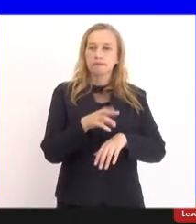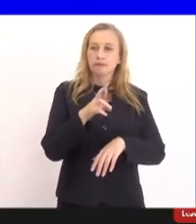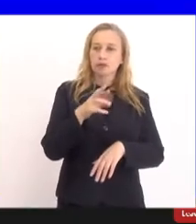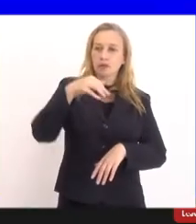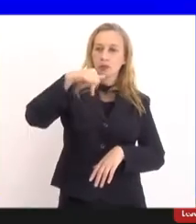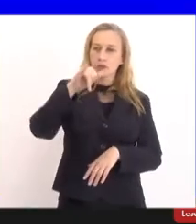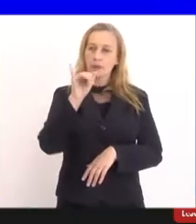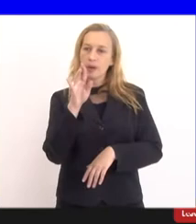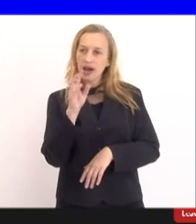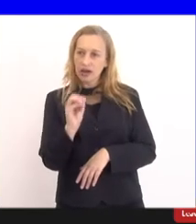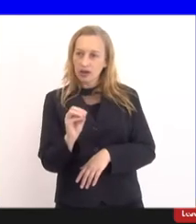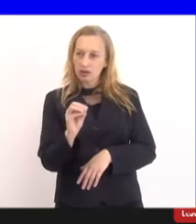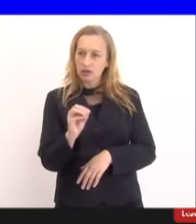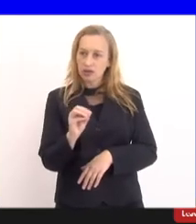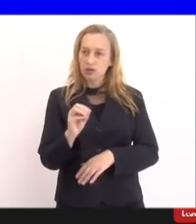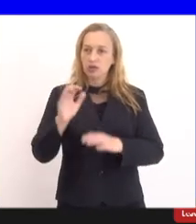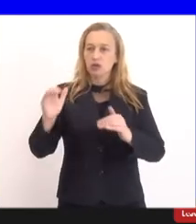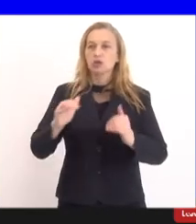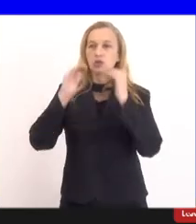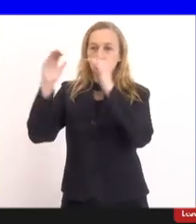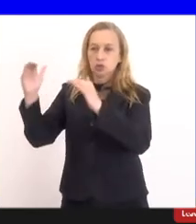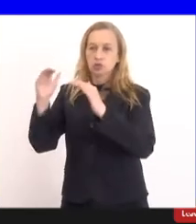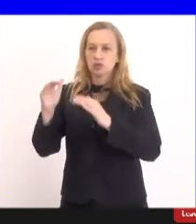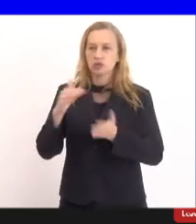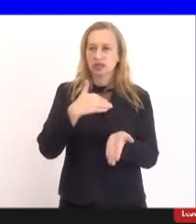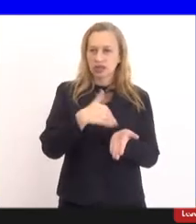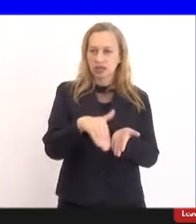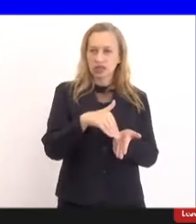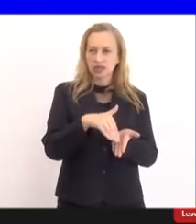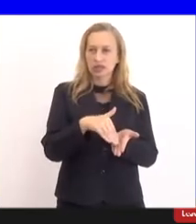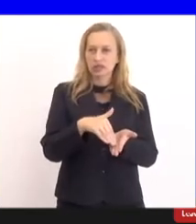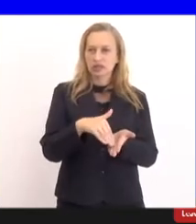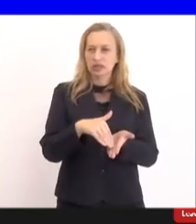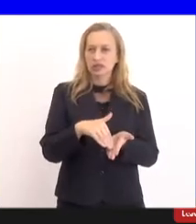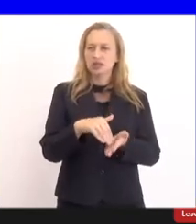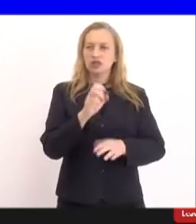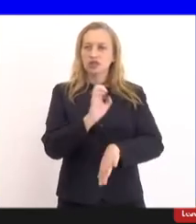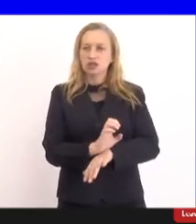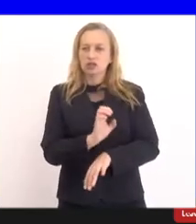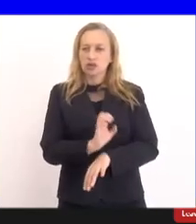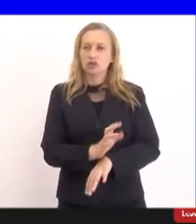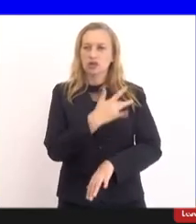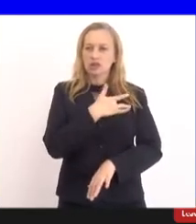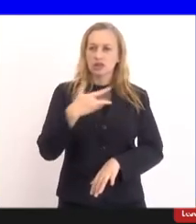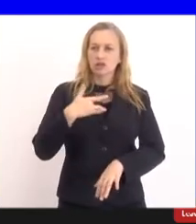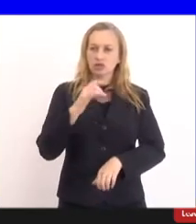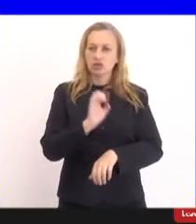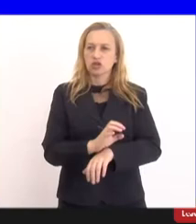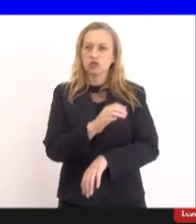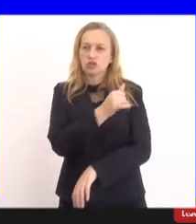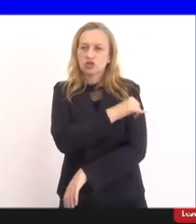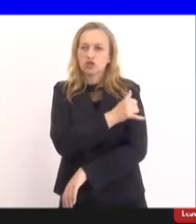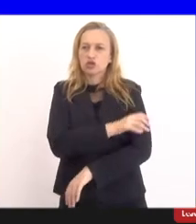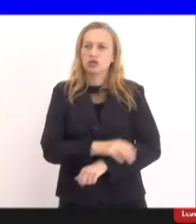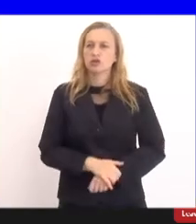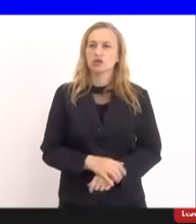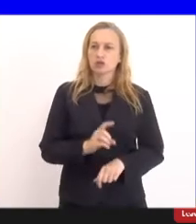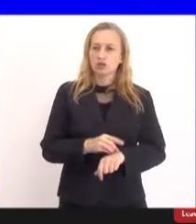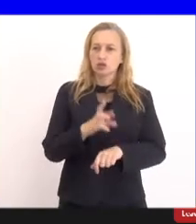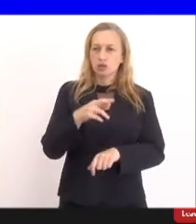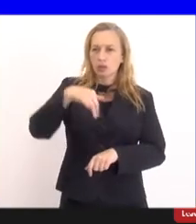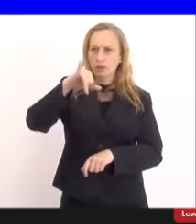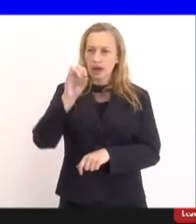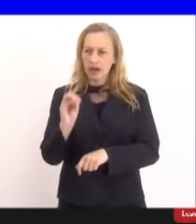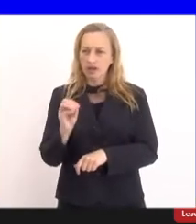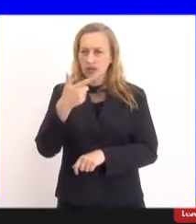Mário Sérgio, ele é subsecretário da Secretaria Estadual de Saúde do Estado do Rio de Janeiro. Então, doutor Mário Sérgio